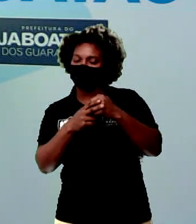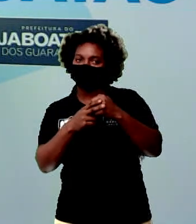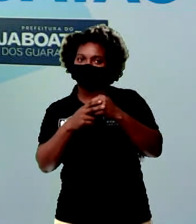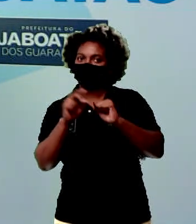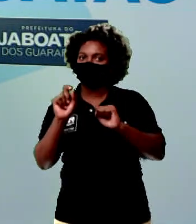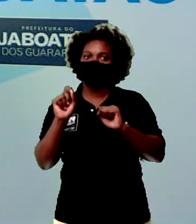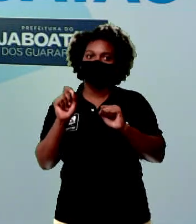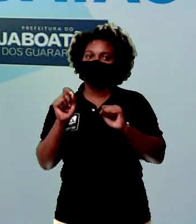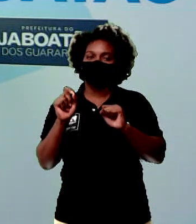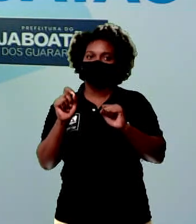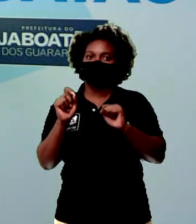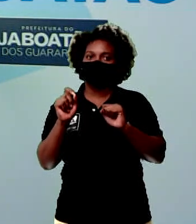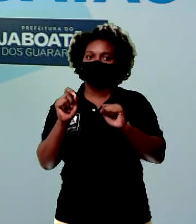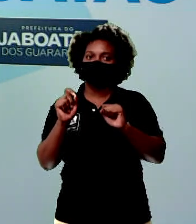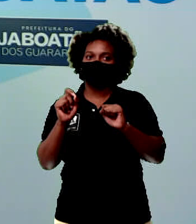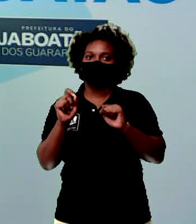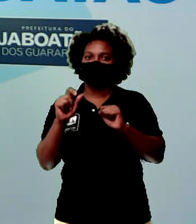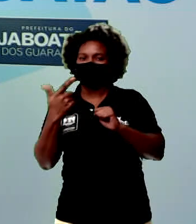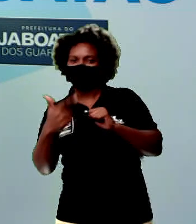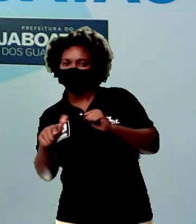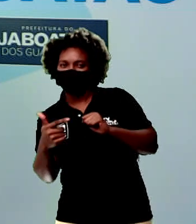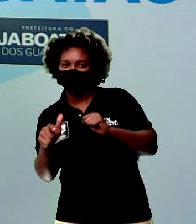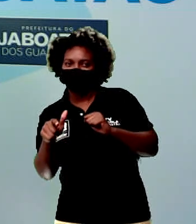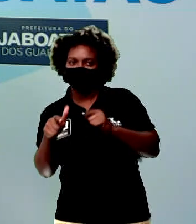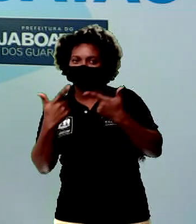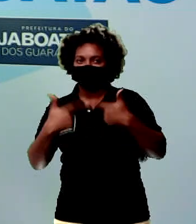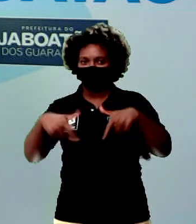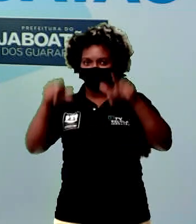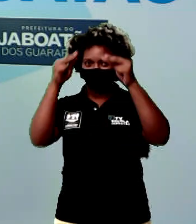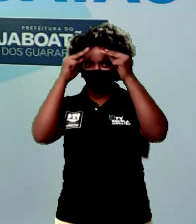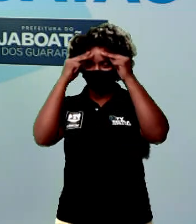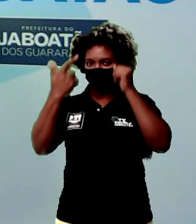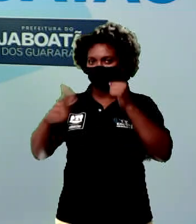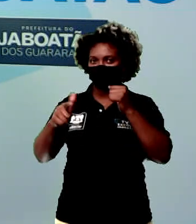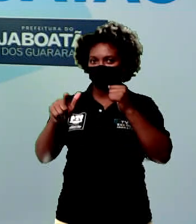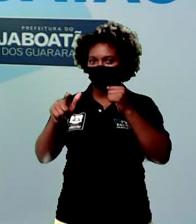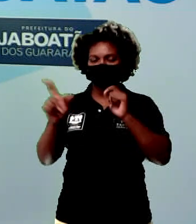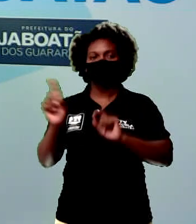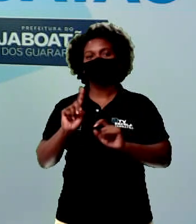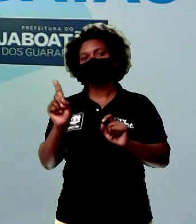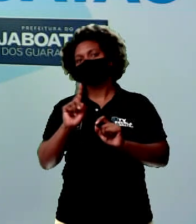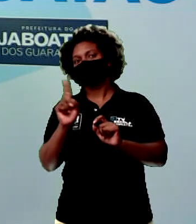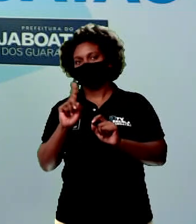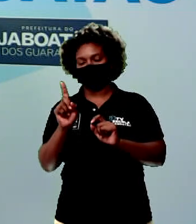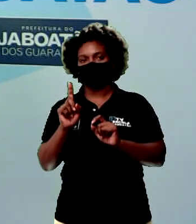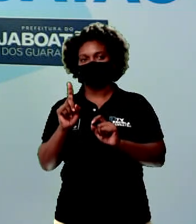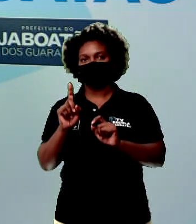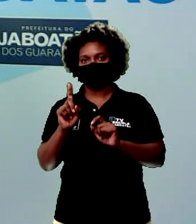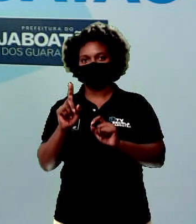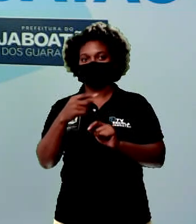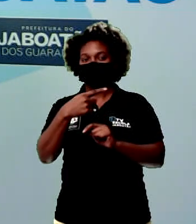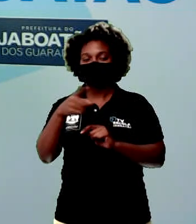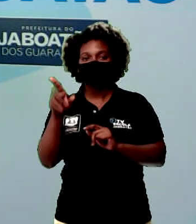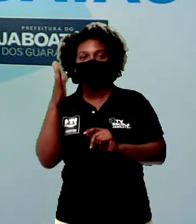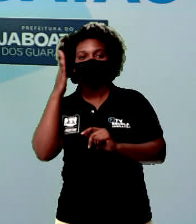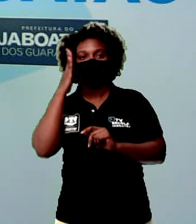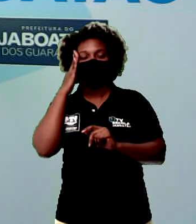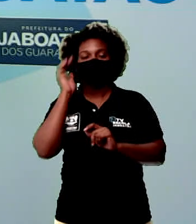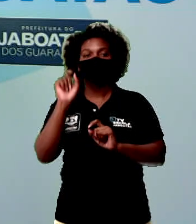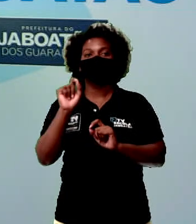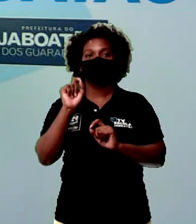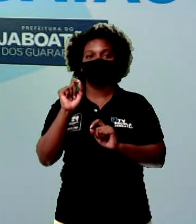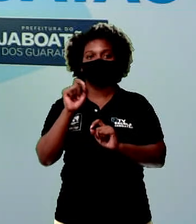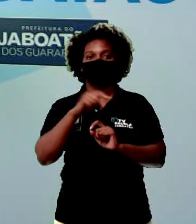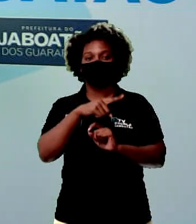a não verbal é deixada em segundo plano, não. Vocês têm que entender que esses